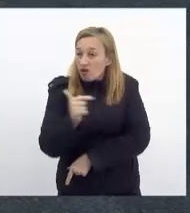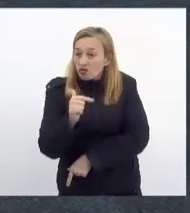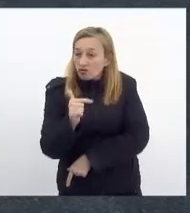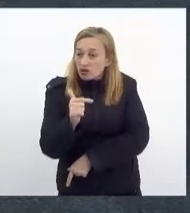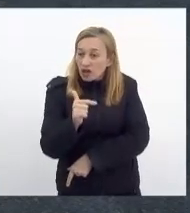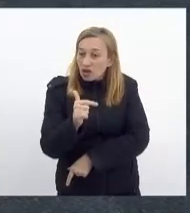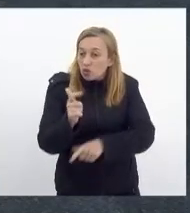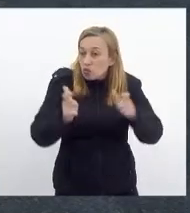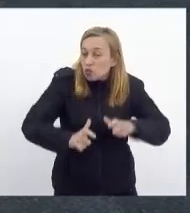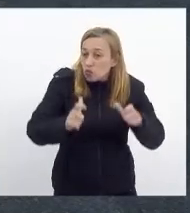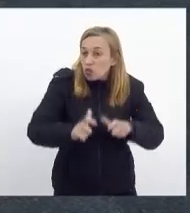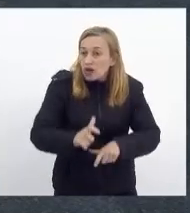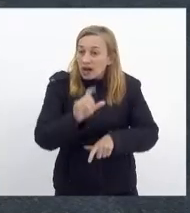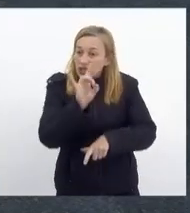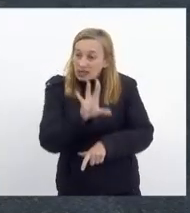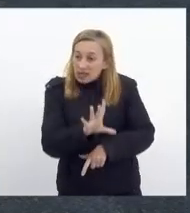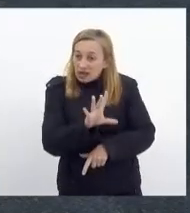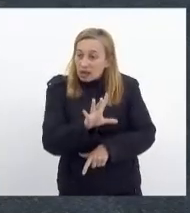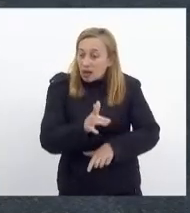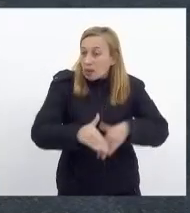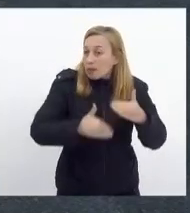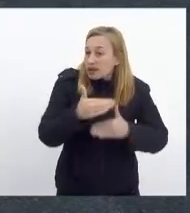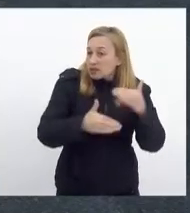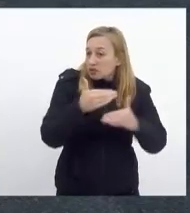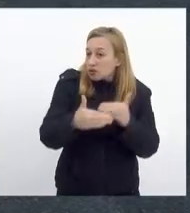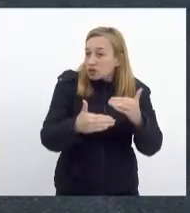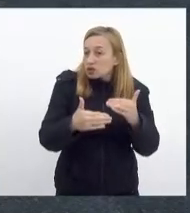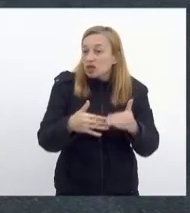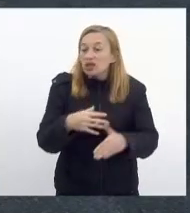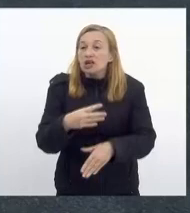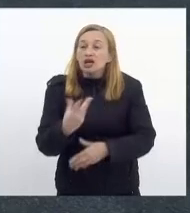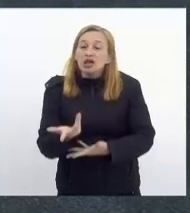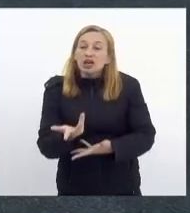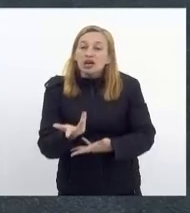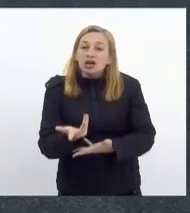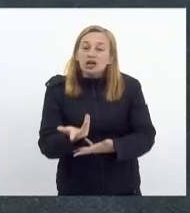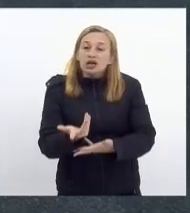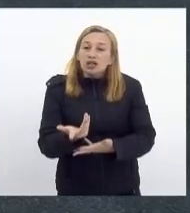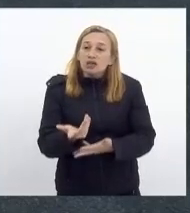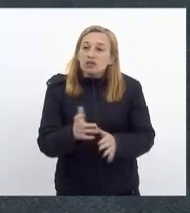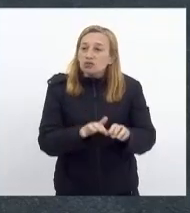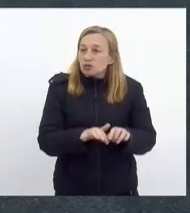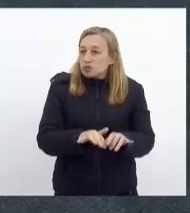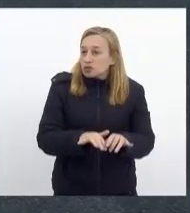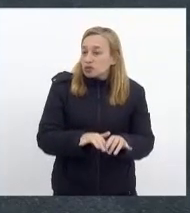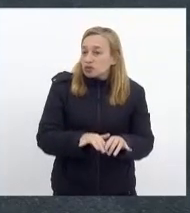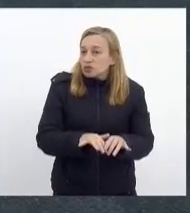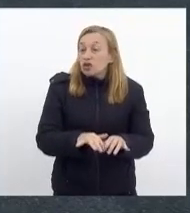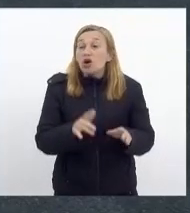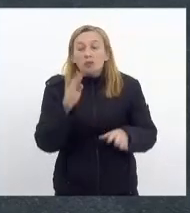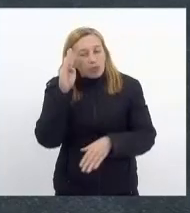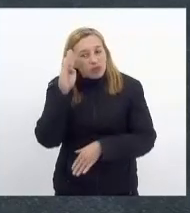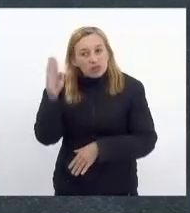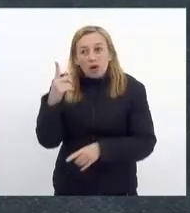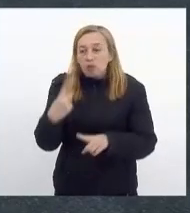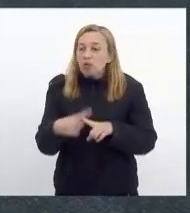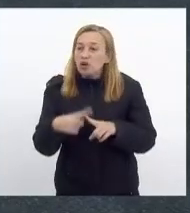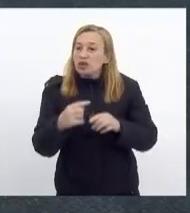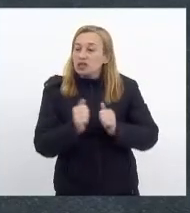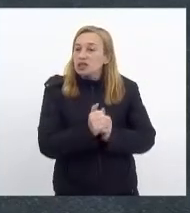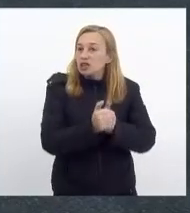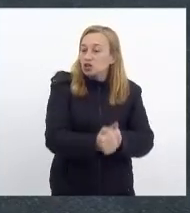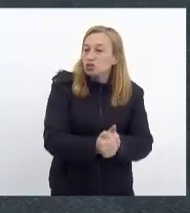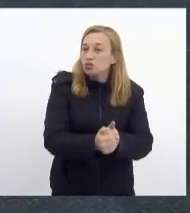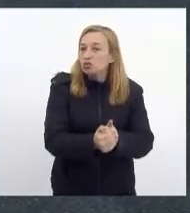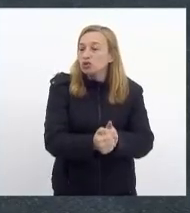ambiente adequado para desenvolver essas expertise, eu acho que é fundamental, porque isso auxilia não só